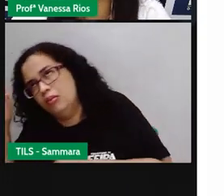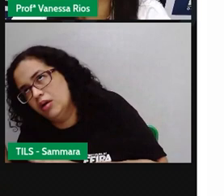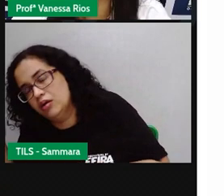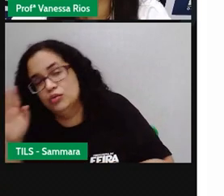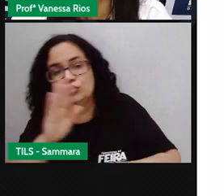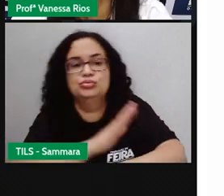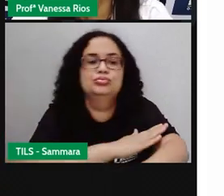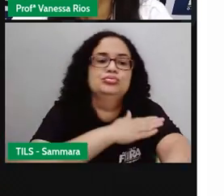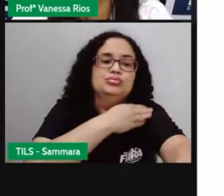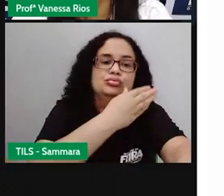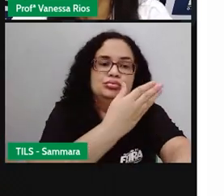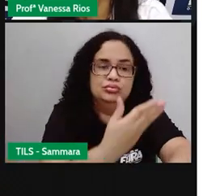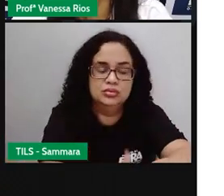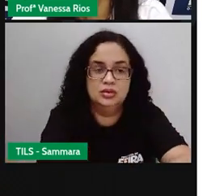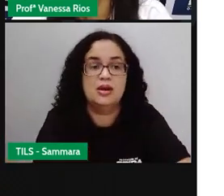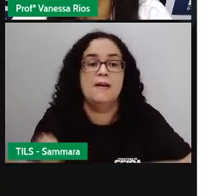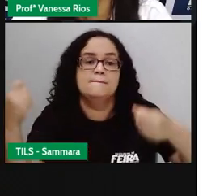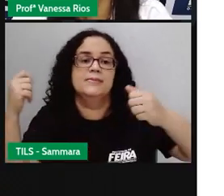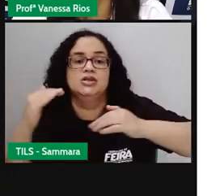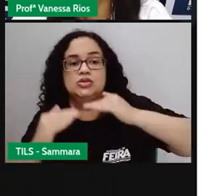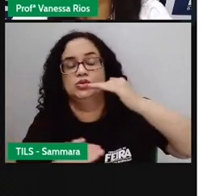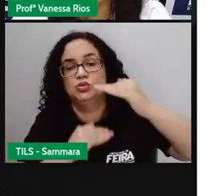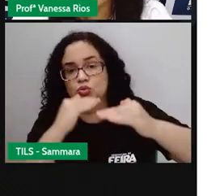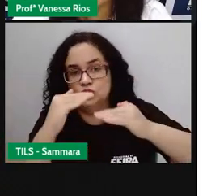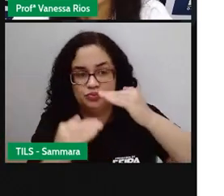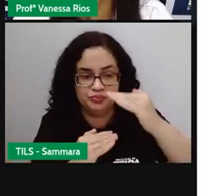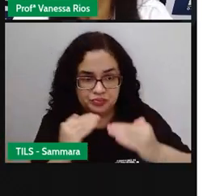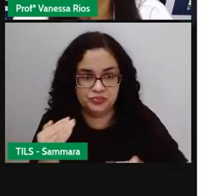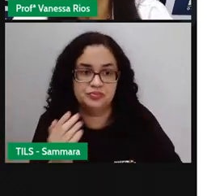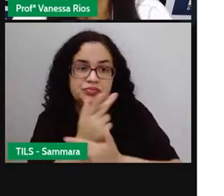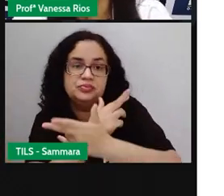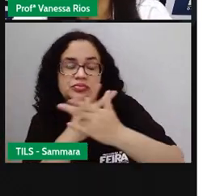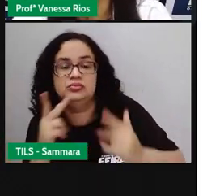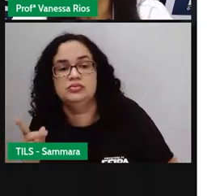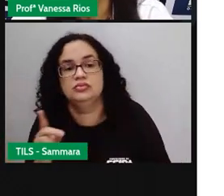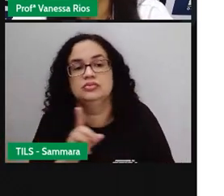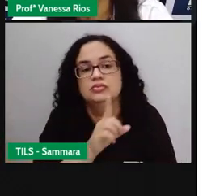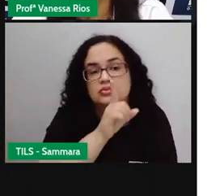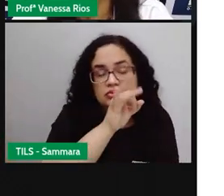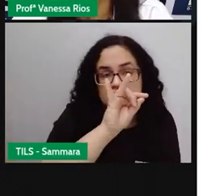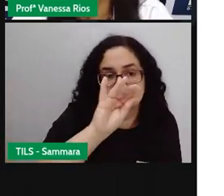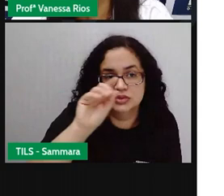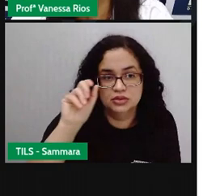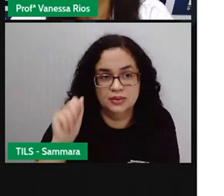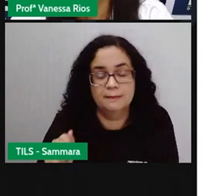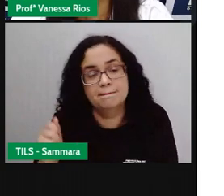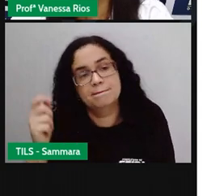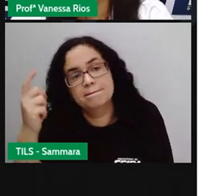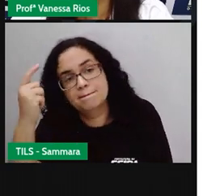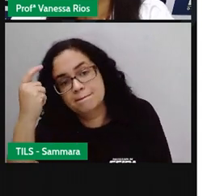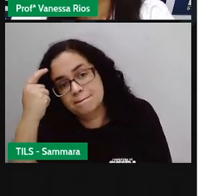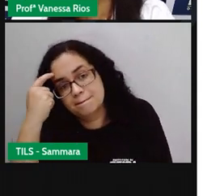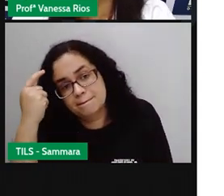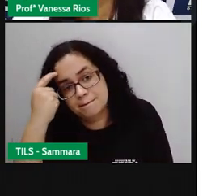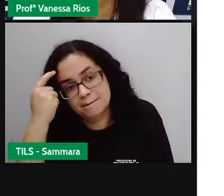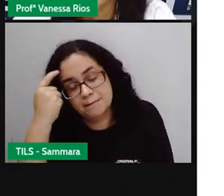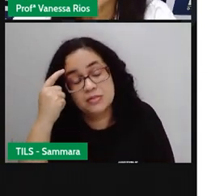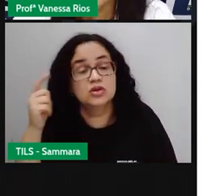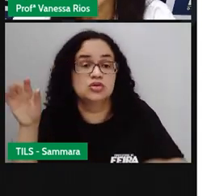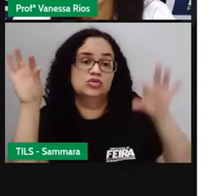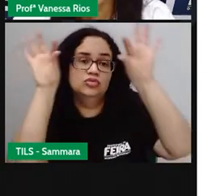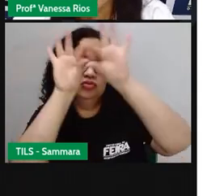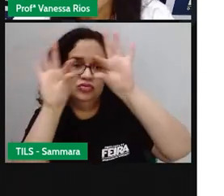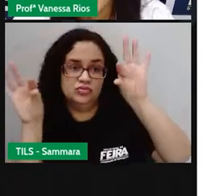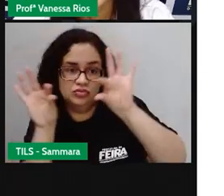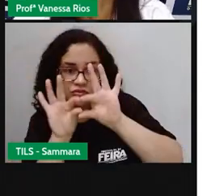inteiro então eu sei que vocês desenvolvem aí muitas coisas durante o dia pense aí pense nas frases que